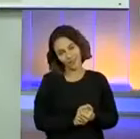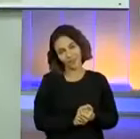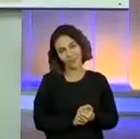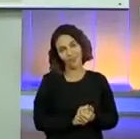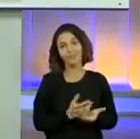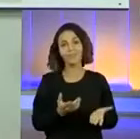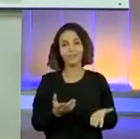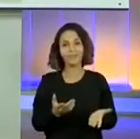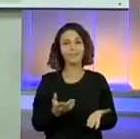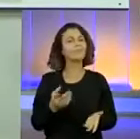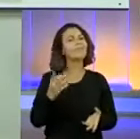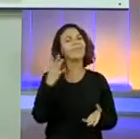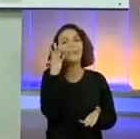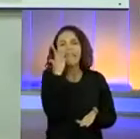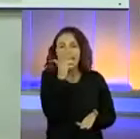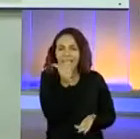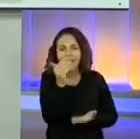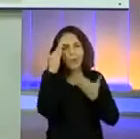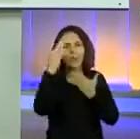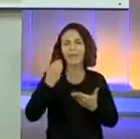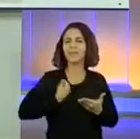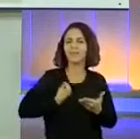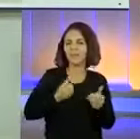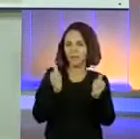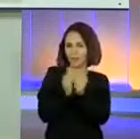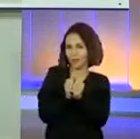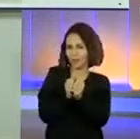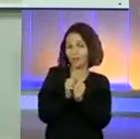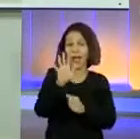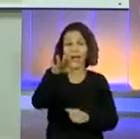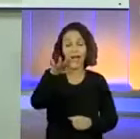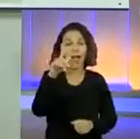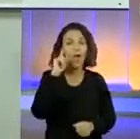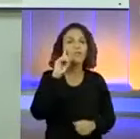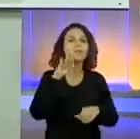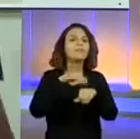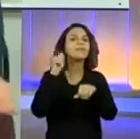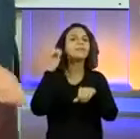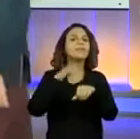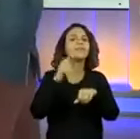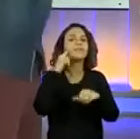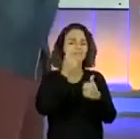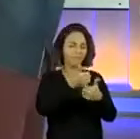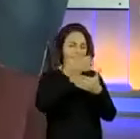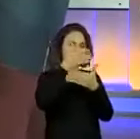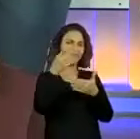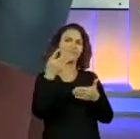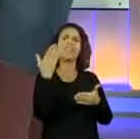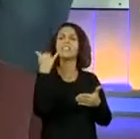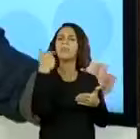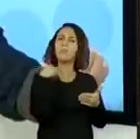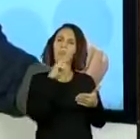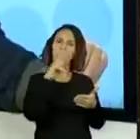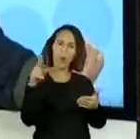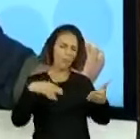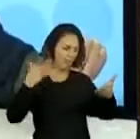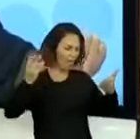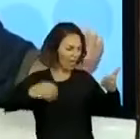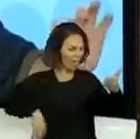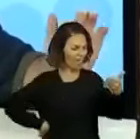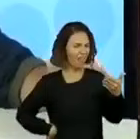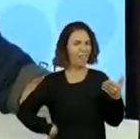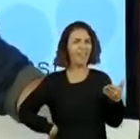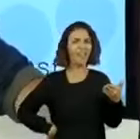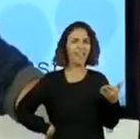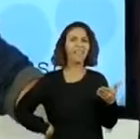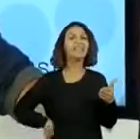Lindos, muito obrigado pela presença de hoje. Ah, olha só. Fazer a chamada aqui. Tem gente que fala, professor, está esquecendo. Tal.